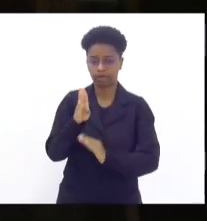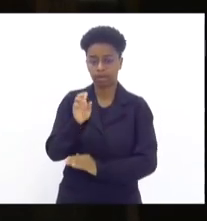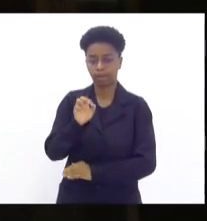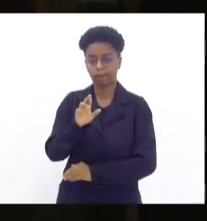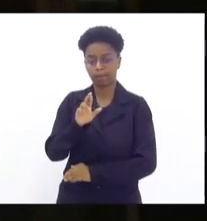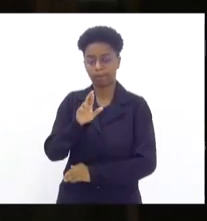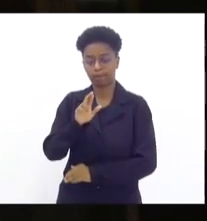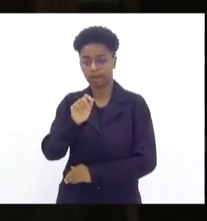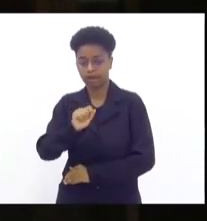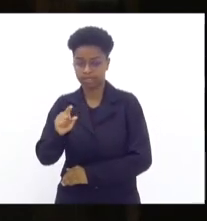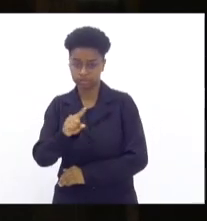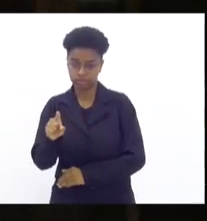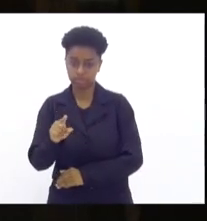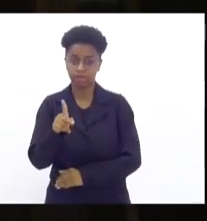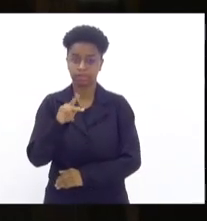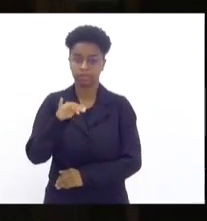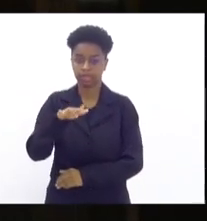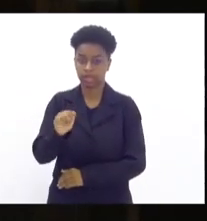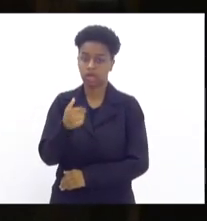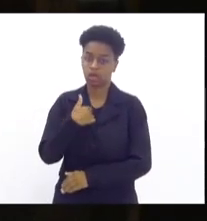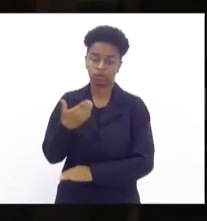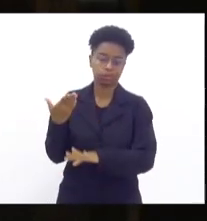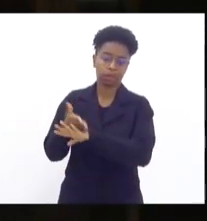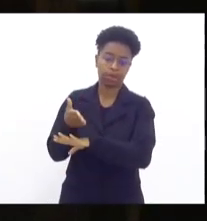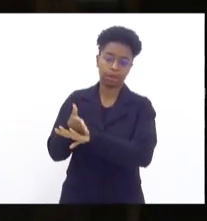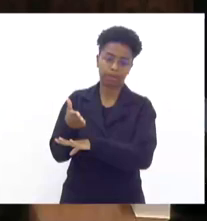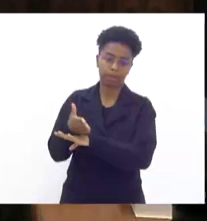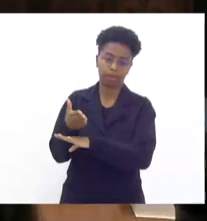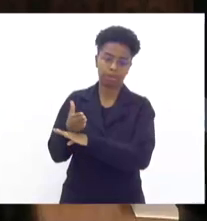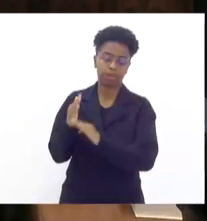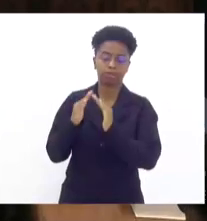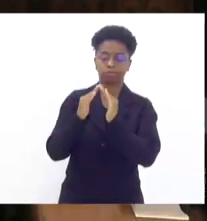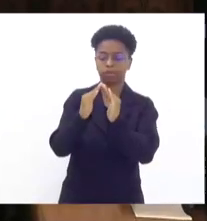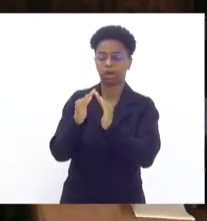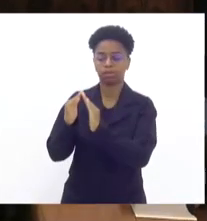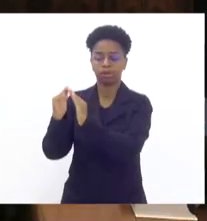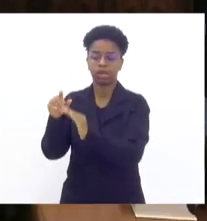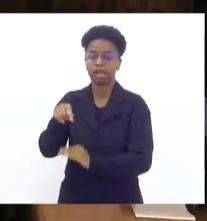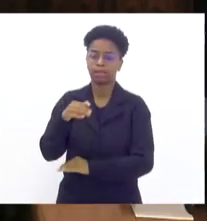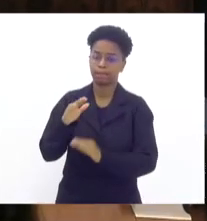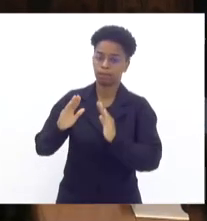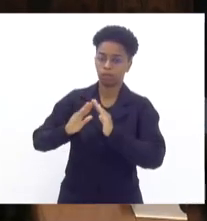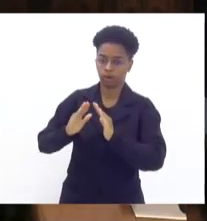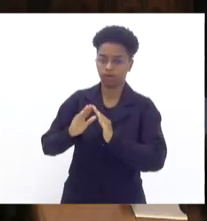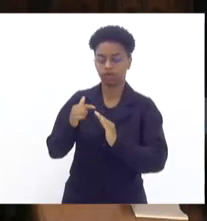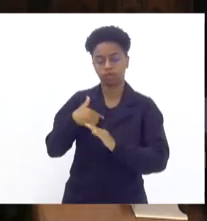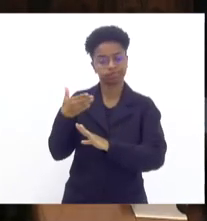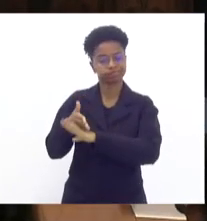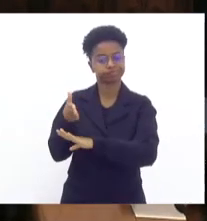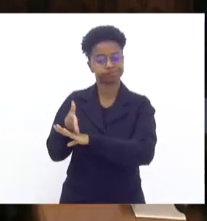uma vila, a vila onde ele morava durante a minha infância toda, eu frequentei Bras de Pina.